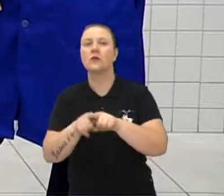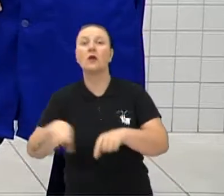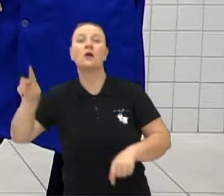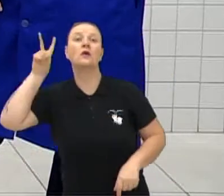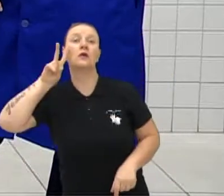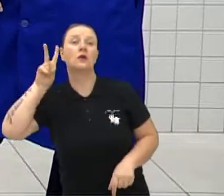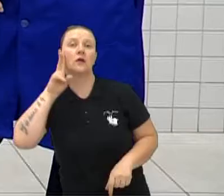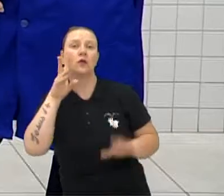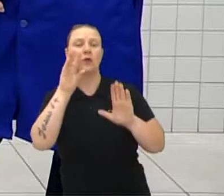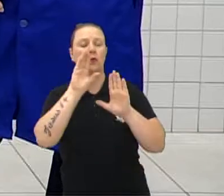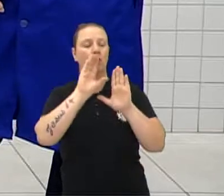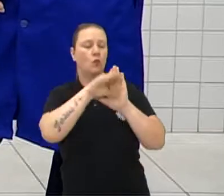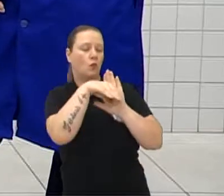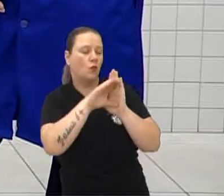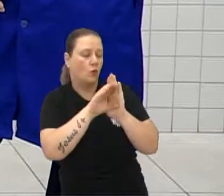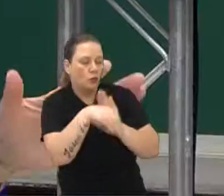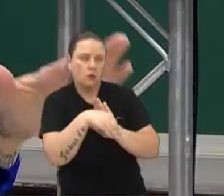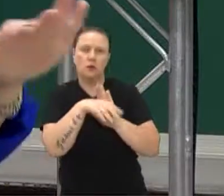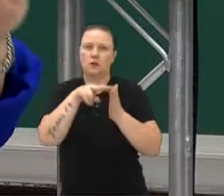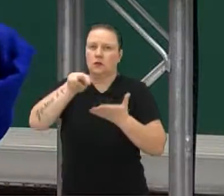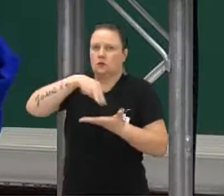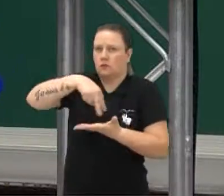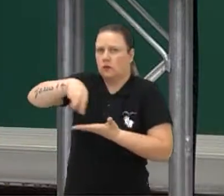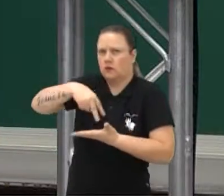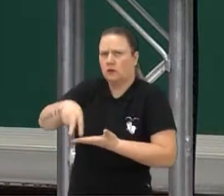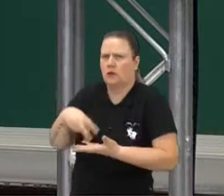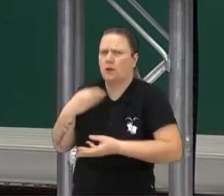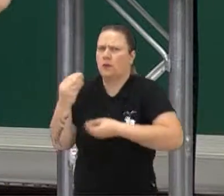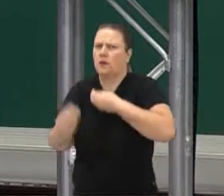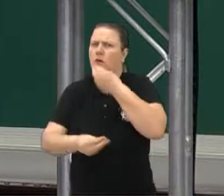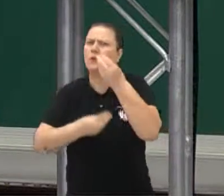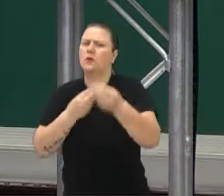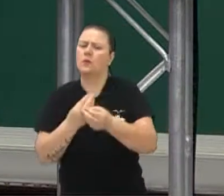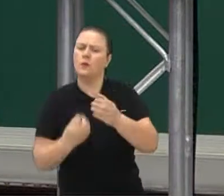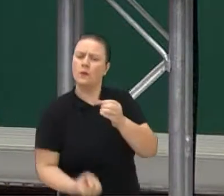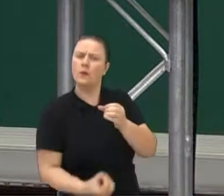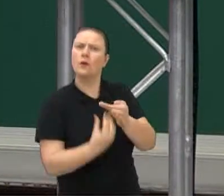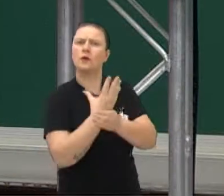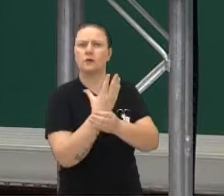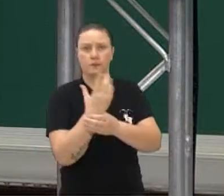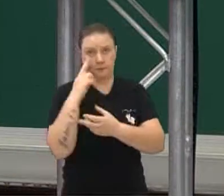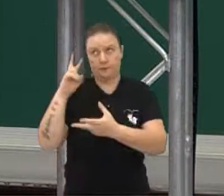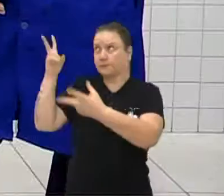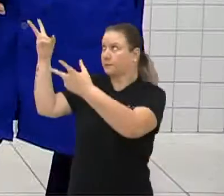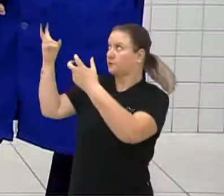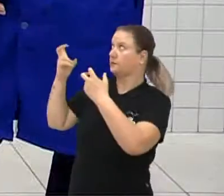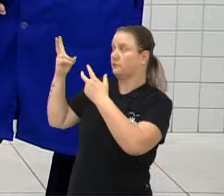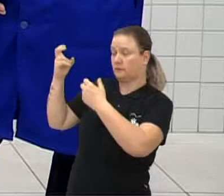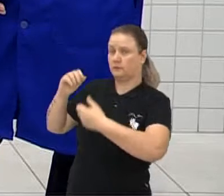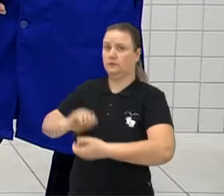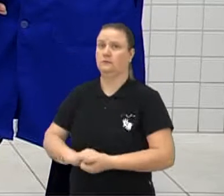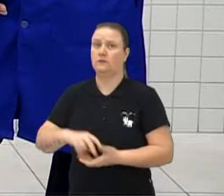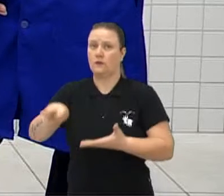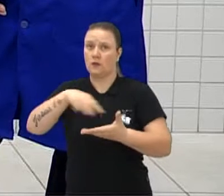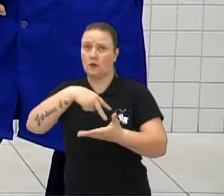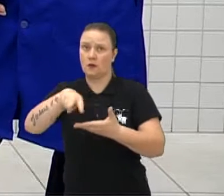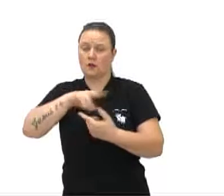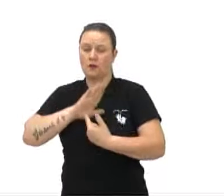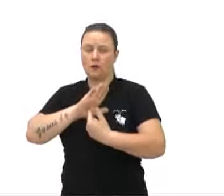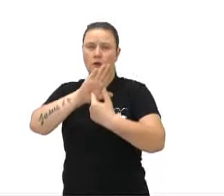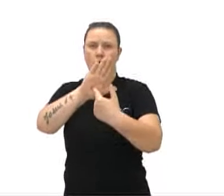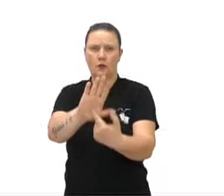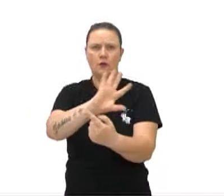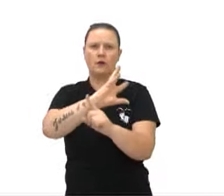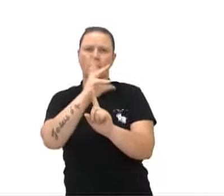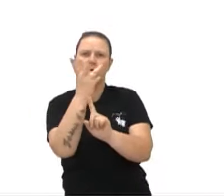relembrando aqueles conceitos de dança, né? Como que a dança surgiu, observem aqui. A dança é uma manifestação